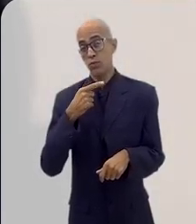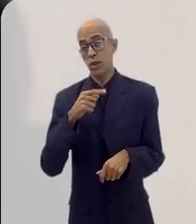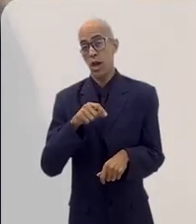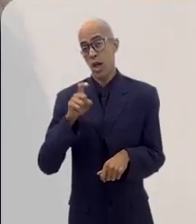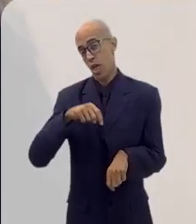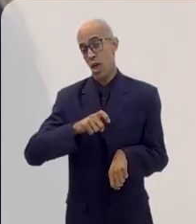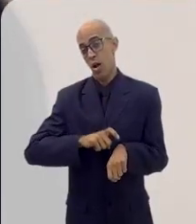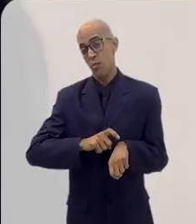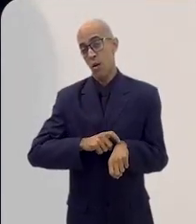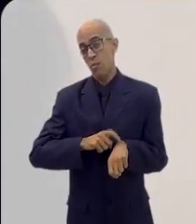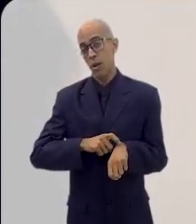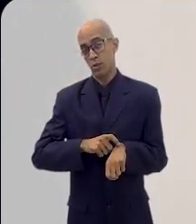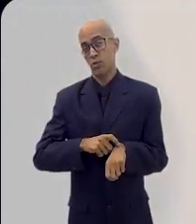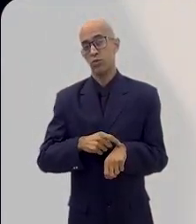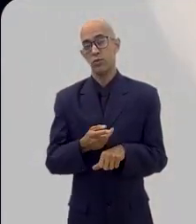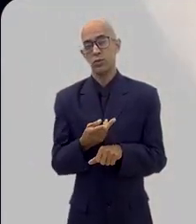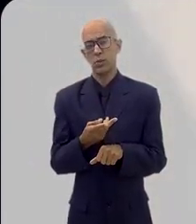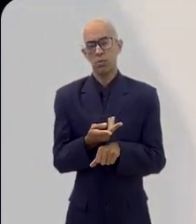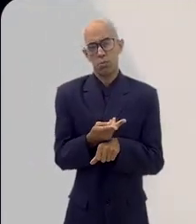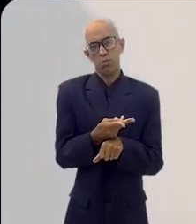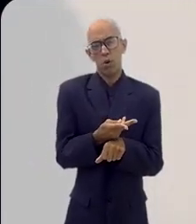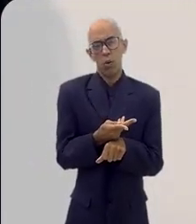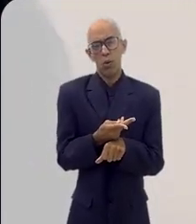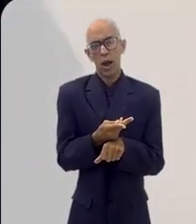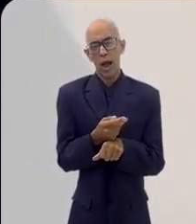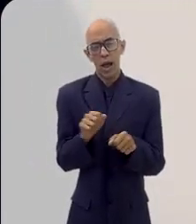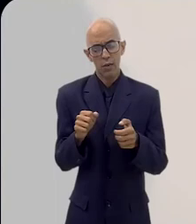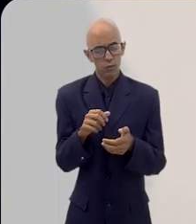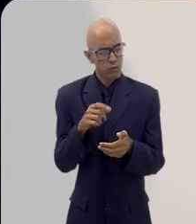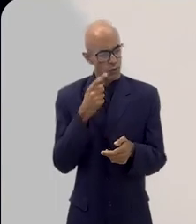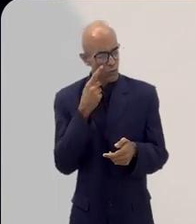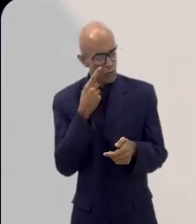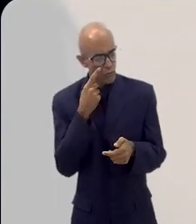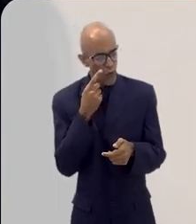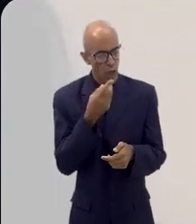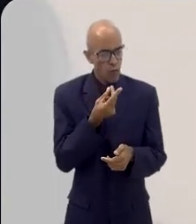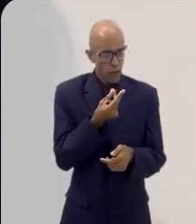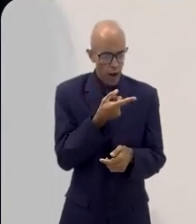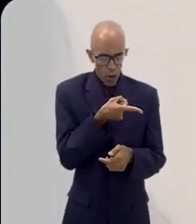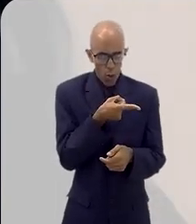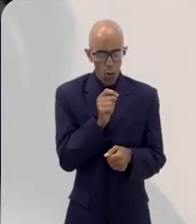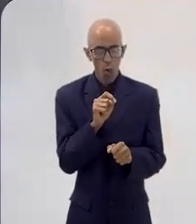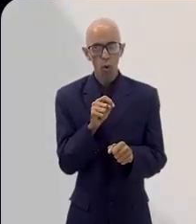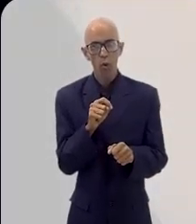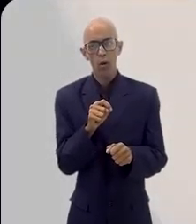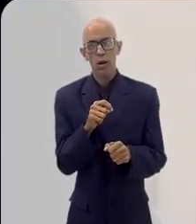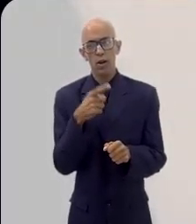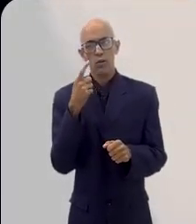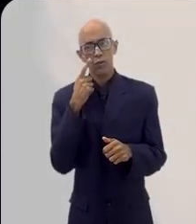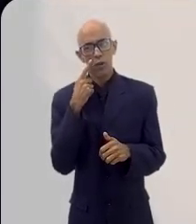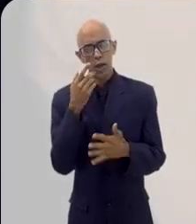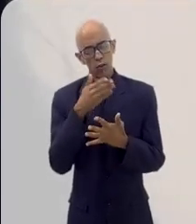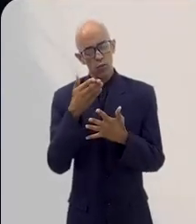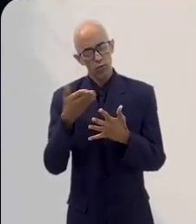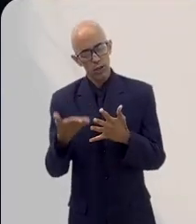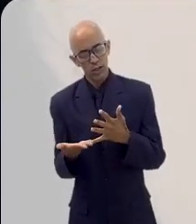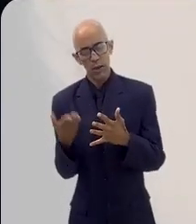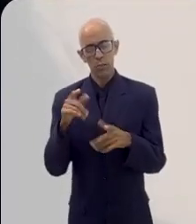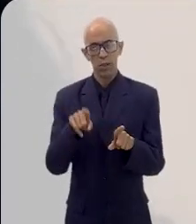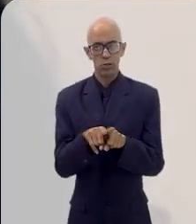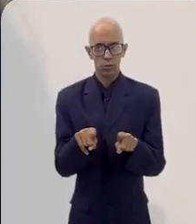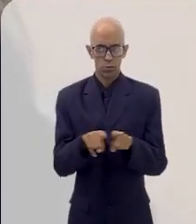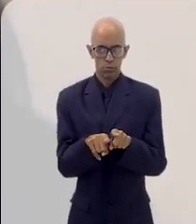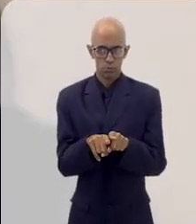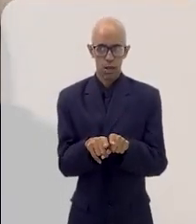esse é o momento de procurar um integrador próximo, fazer um orçamento, aproveitar as inúmeras linhas de financiamento que existem,